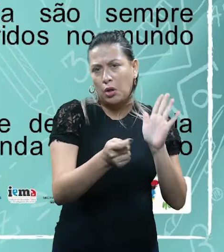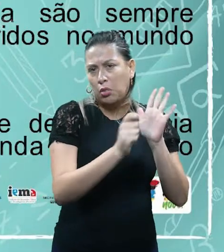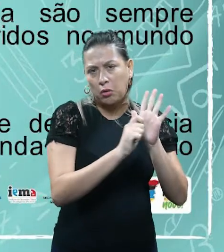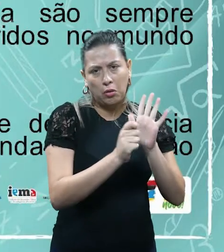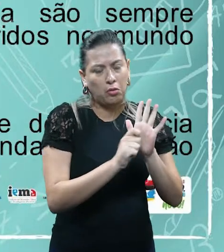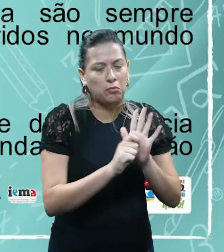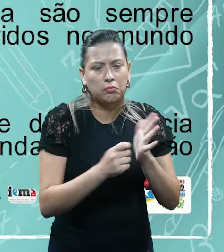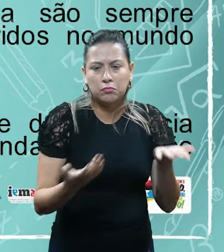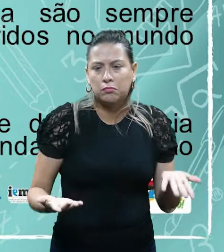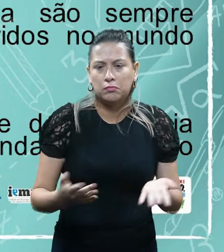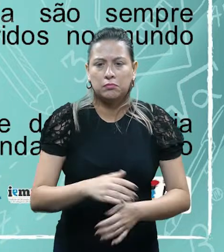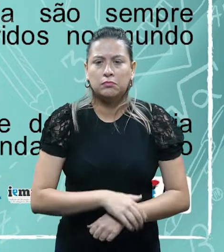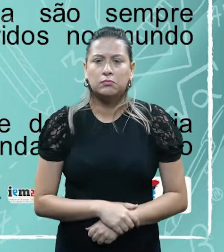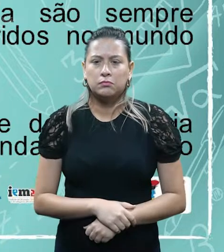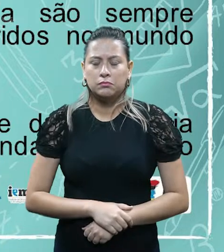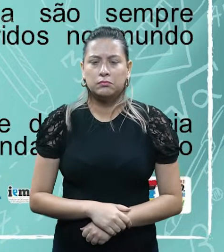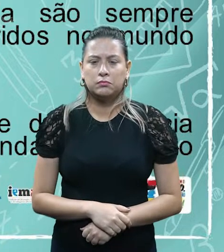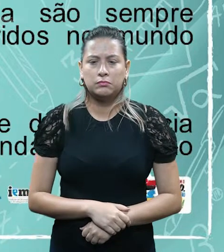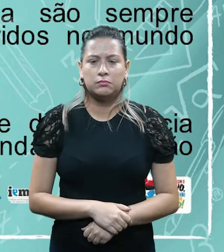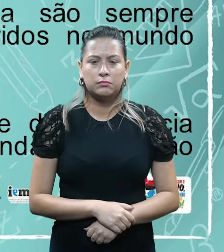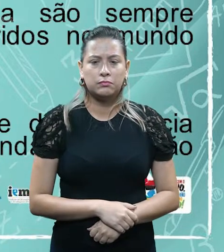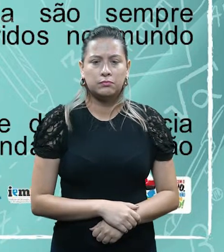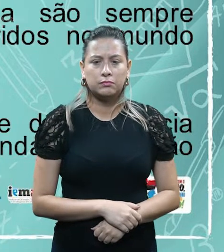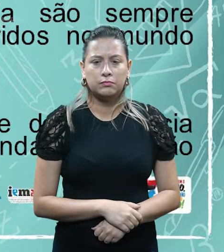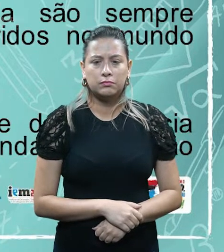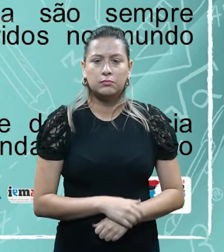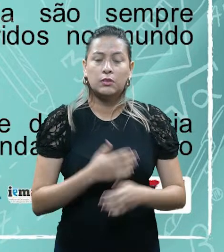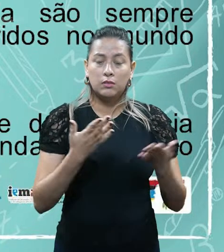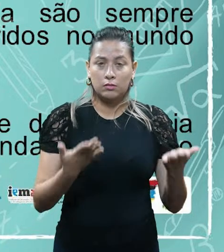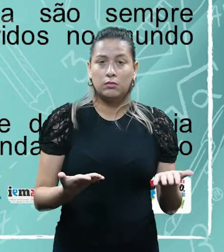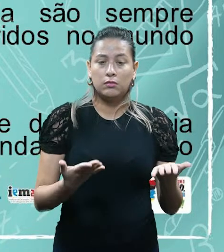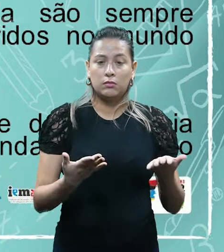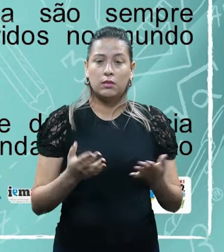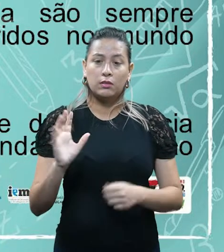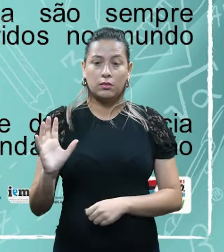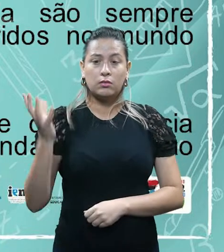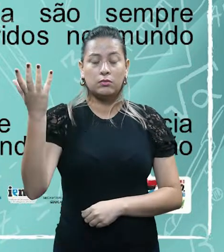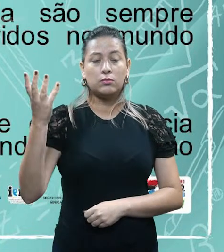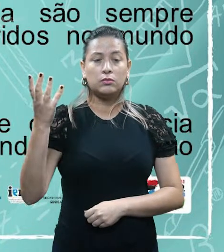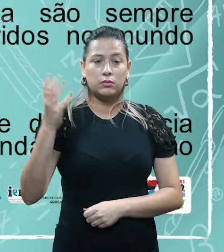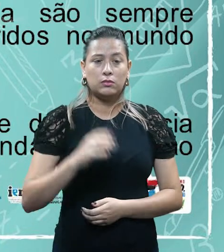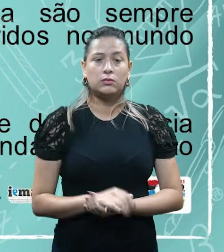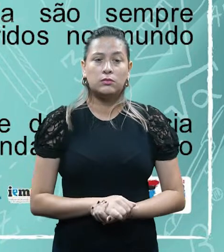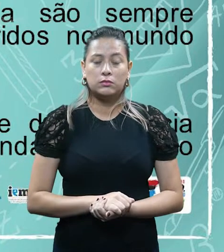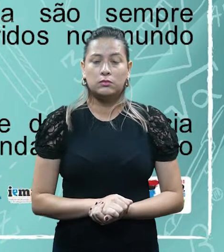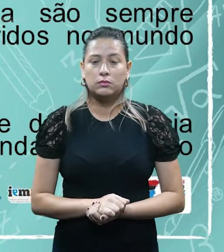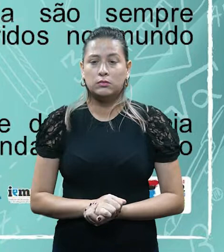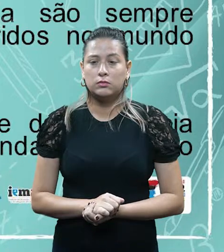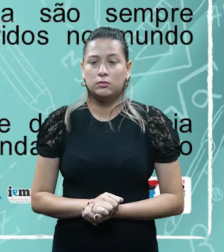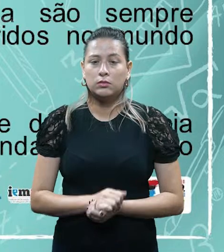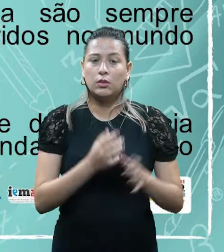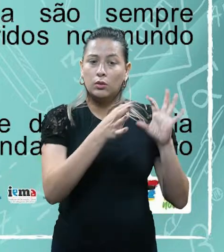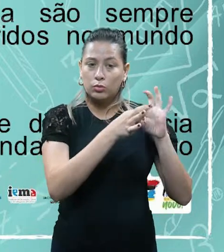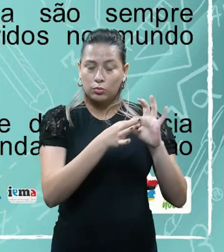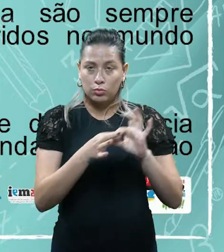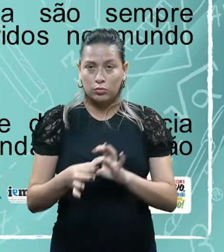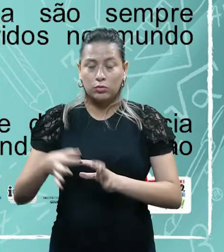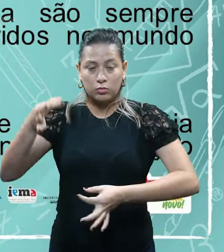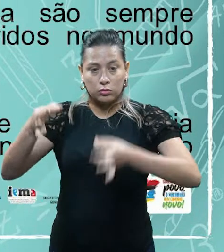que uma vez, lícitos, que uma vez ocorridos no mundo jurídico, origina a obrigação de pagar tributo. Ou seja,